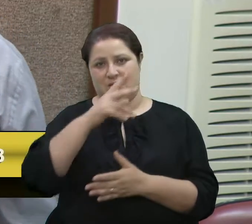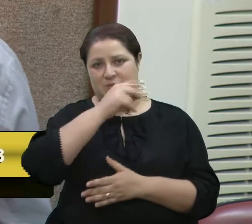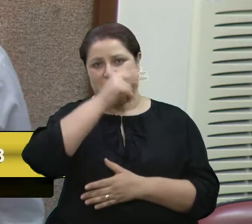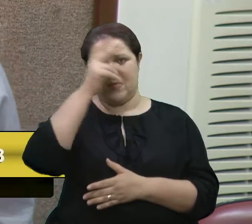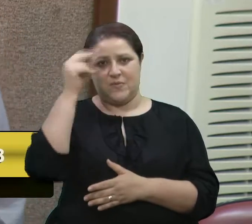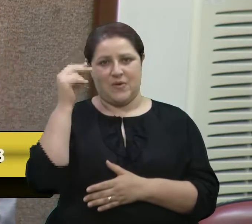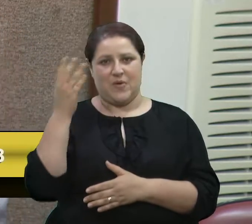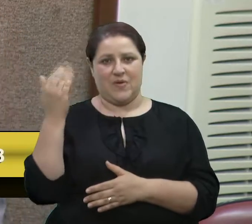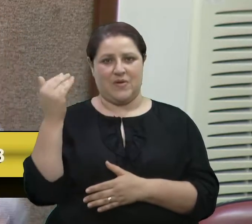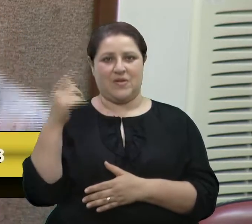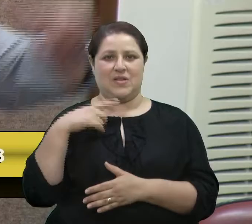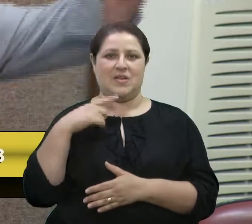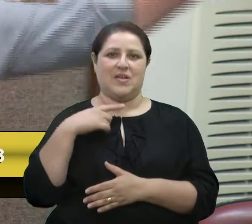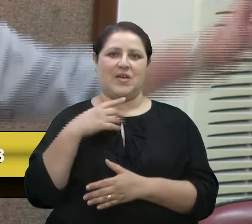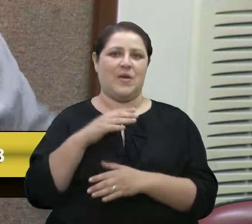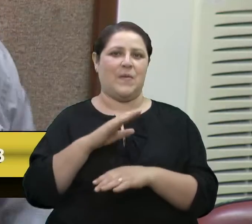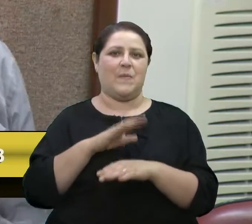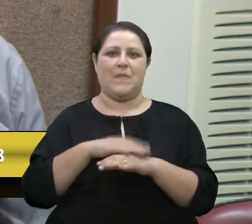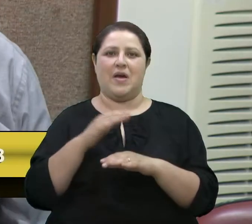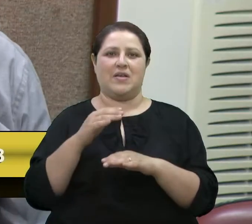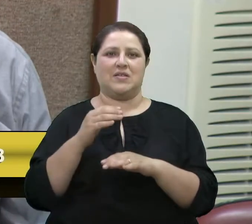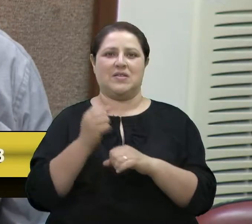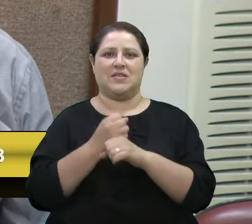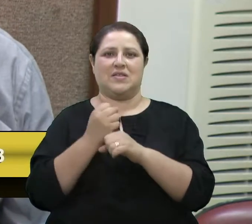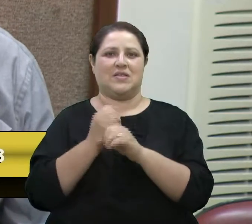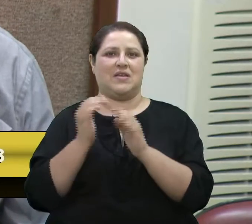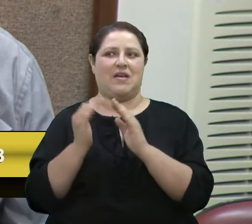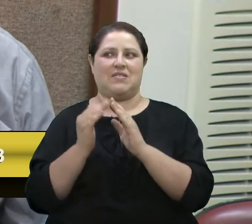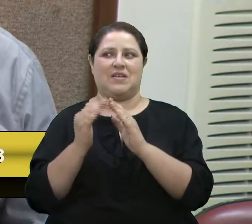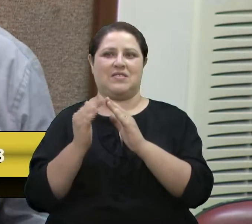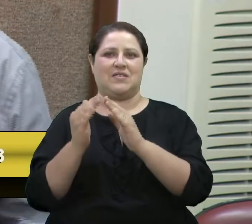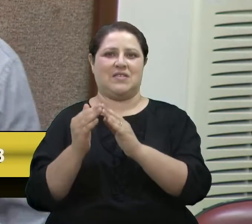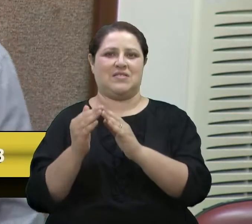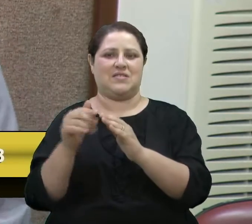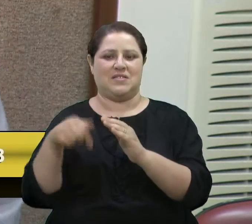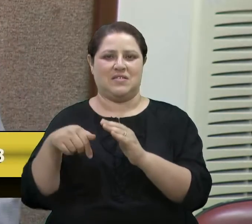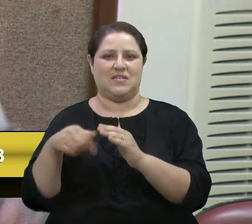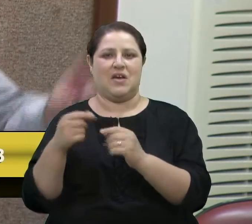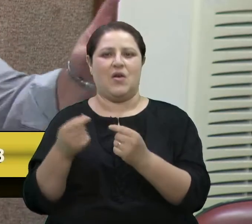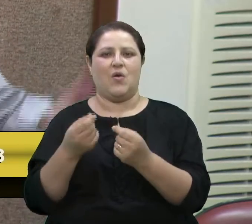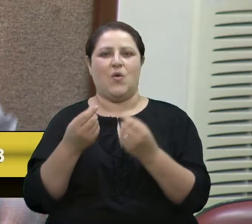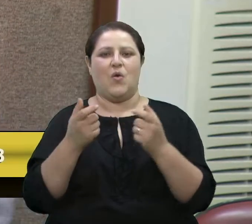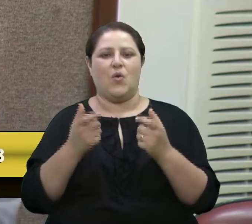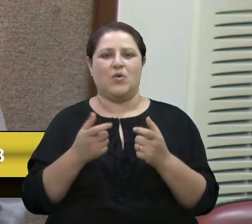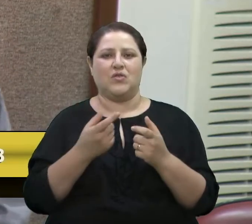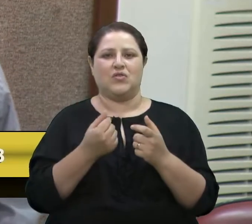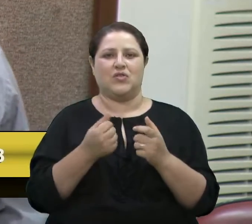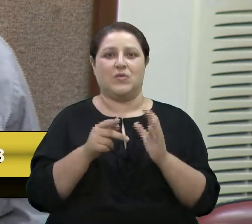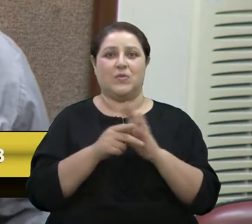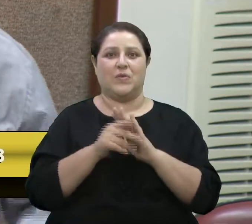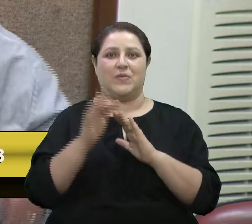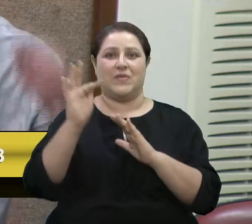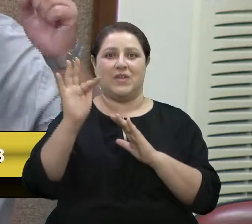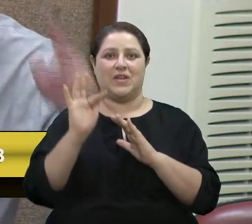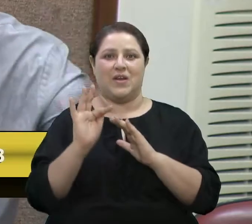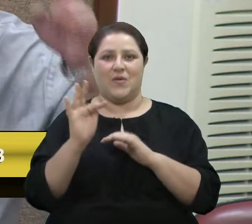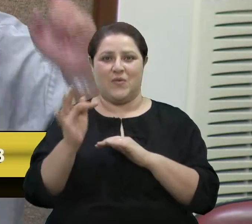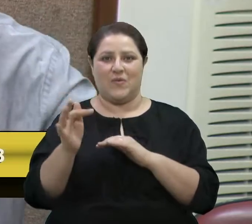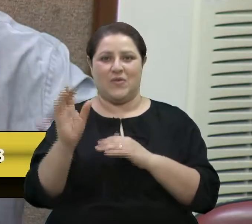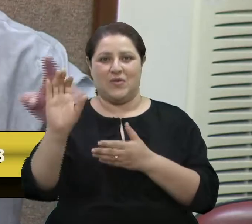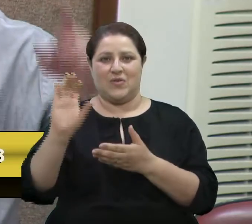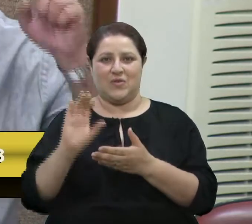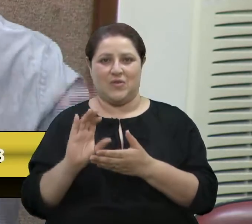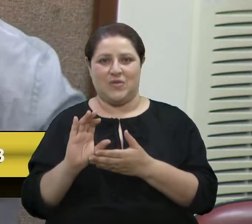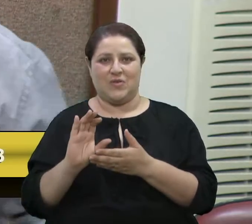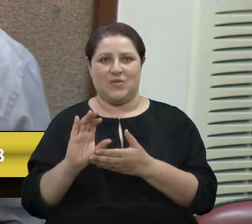na época que se fez mais moradia nessa cidade. Da onde veio o dinheiro? Do governo federal. Agora, que veio do